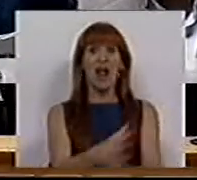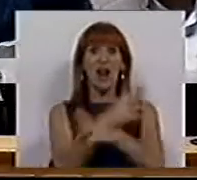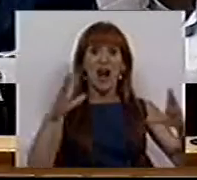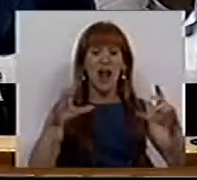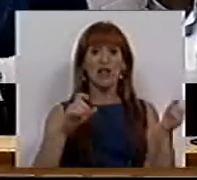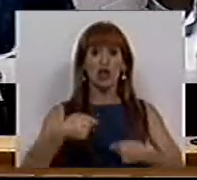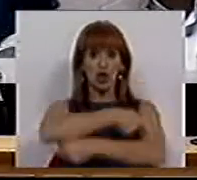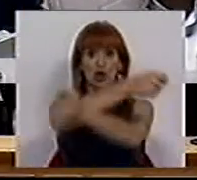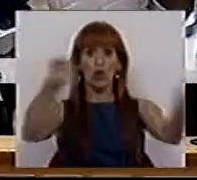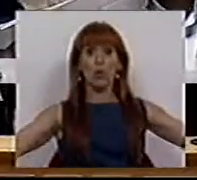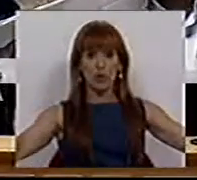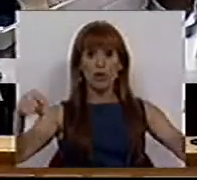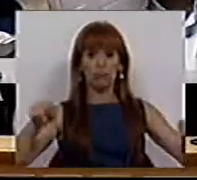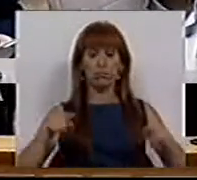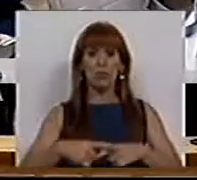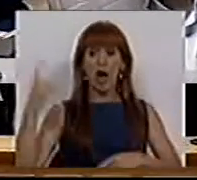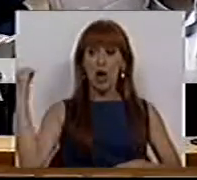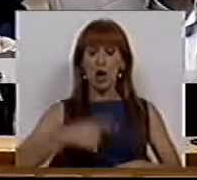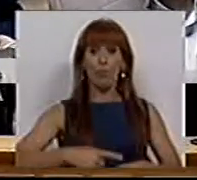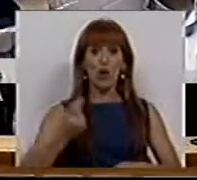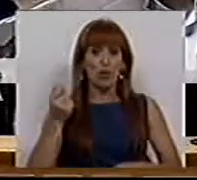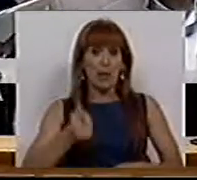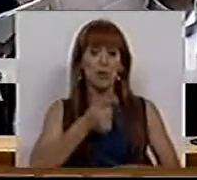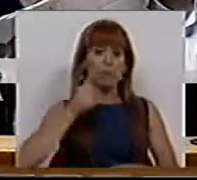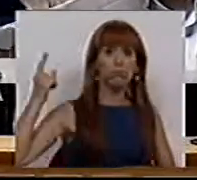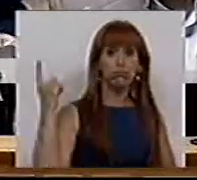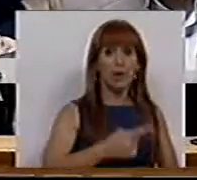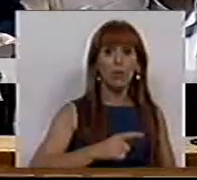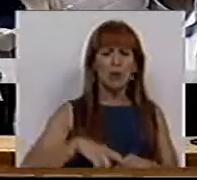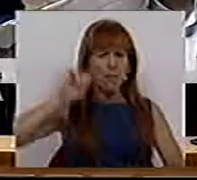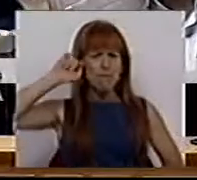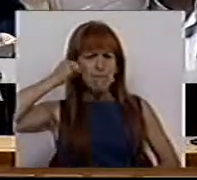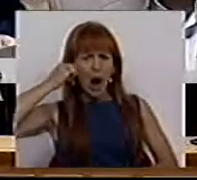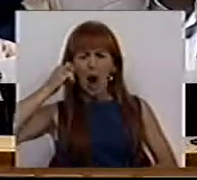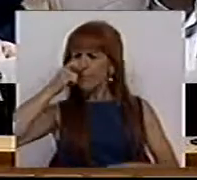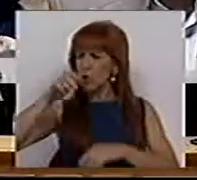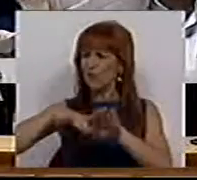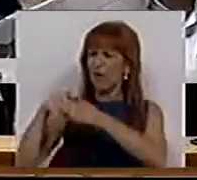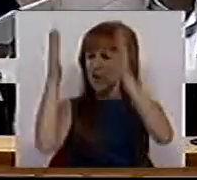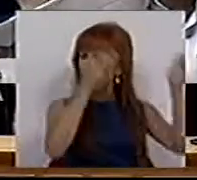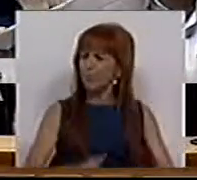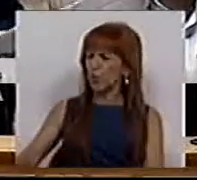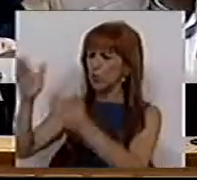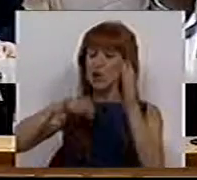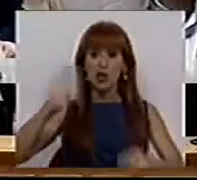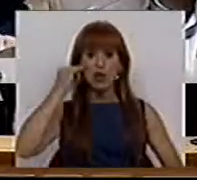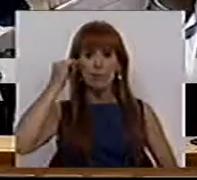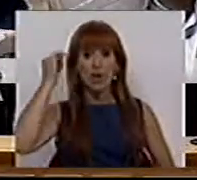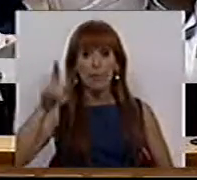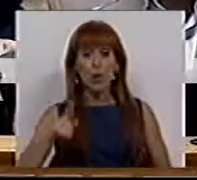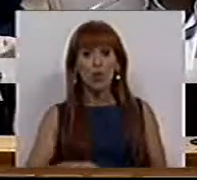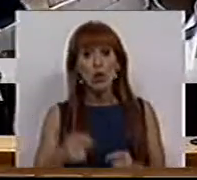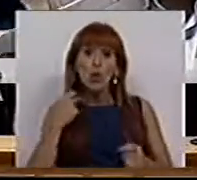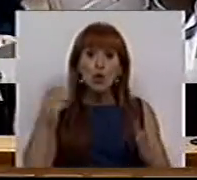cadeias de distribuição impõem os preços, prejudicam os produtores, particularmente